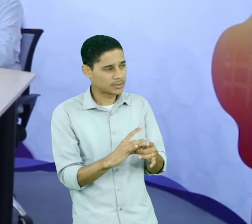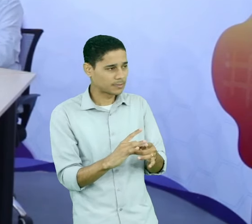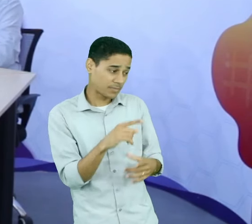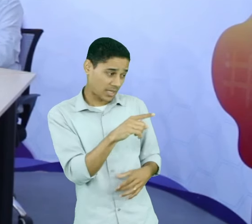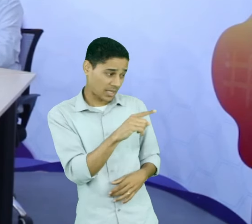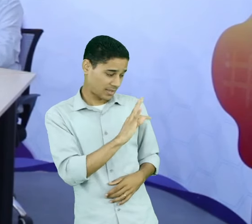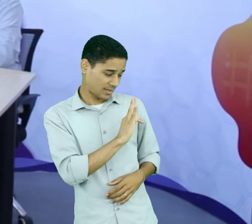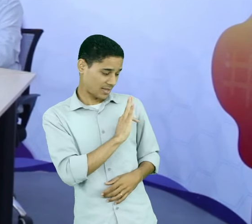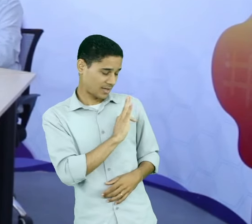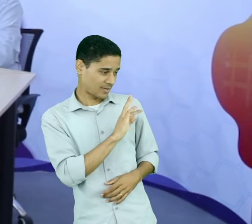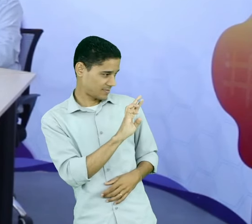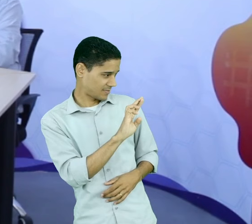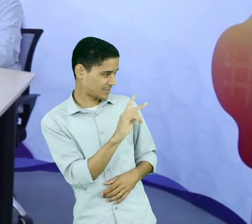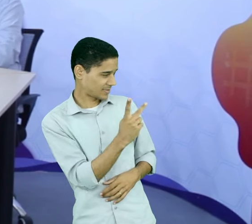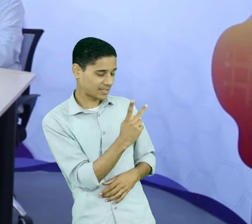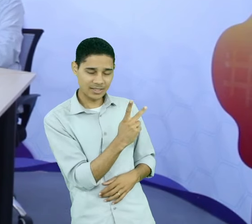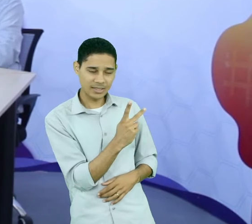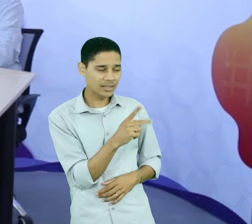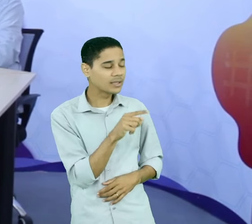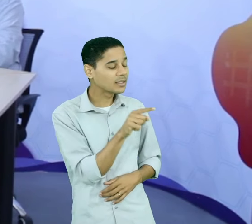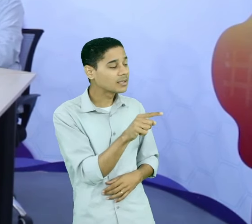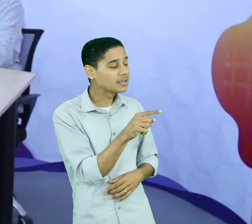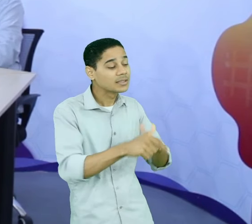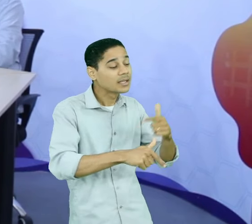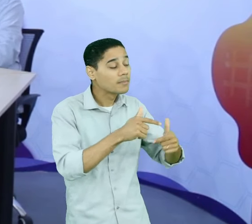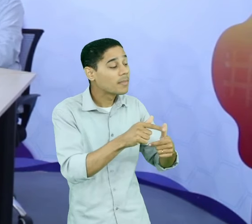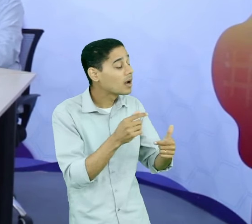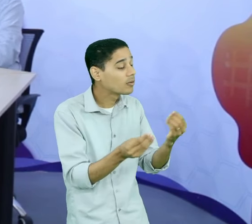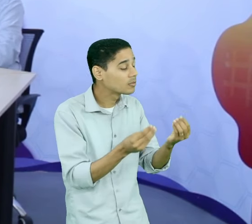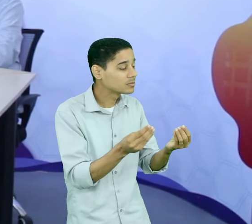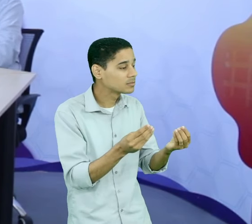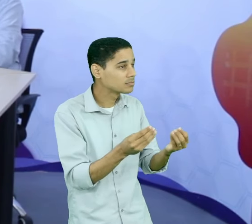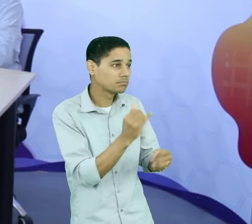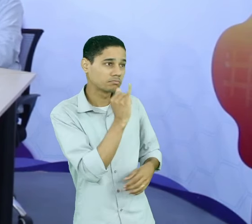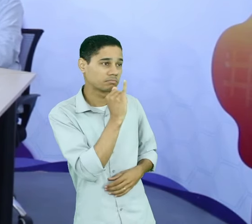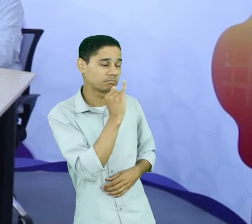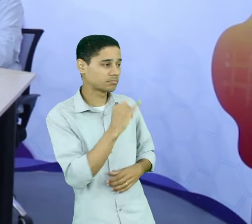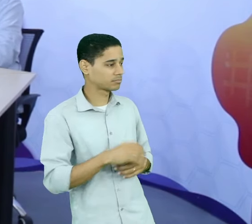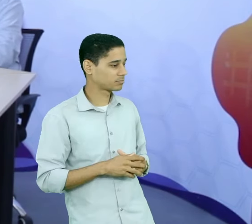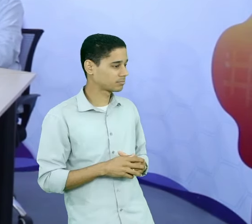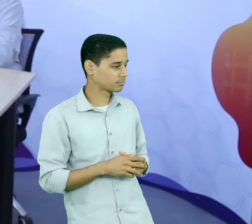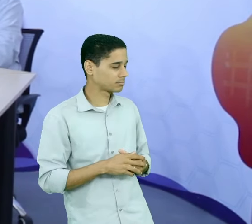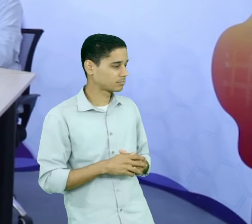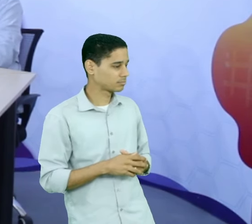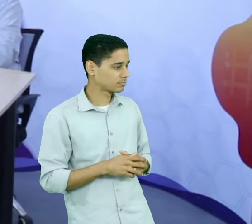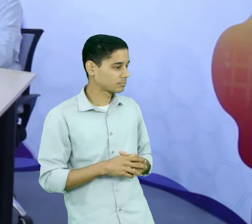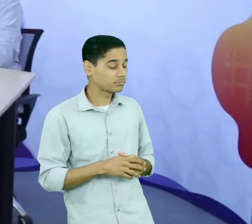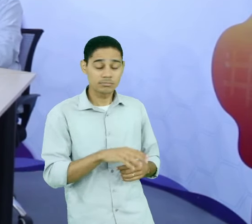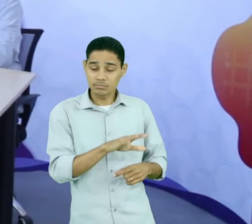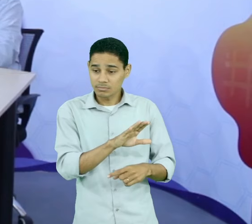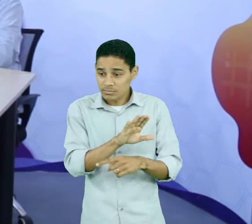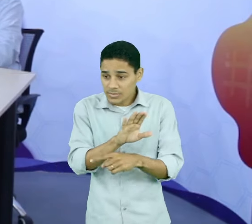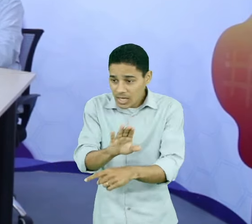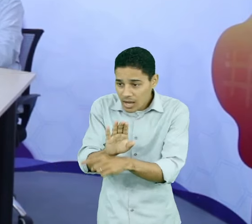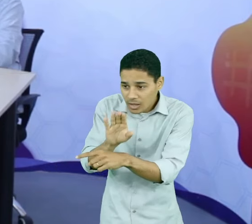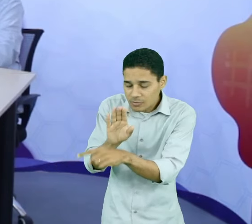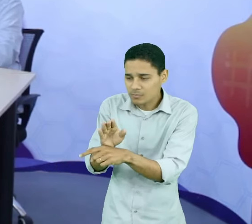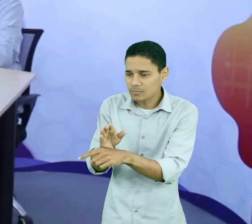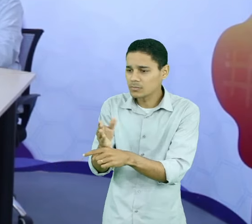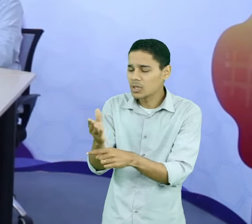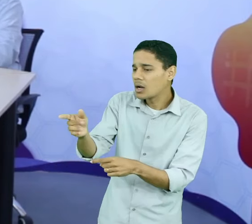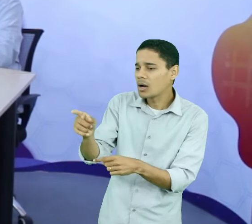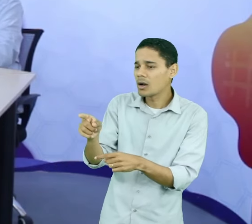recursos humanos, a gente fala em, por exemplo, oferecer assessoramento aos